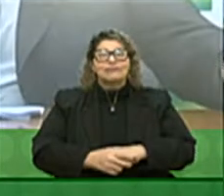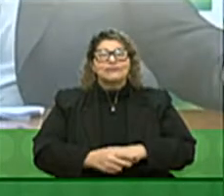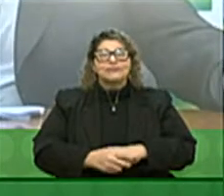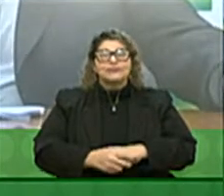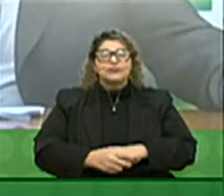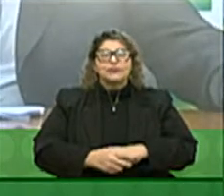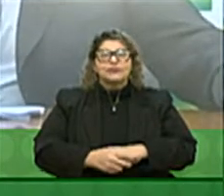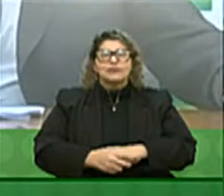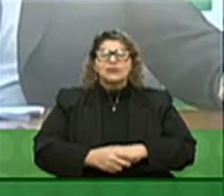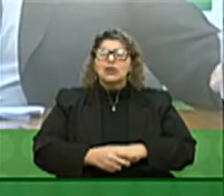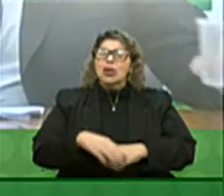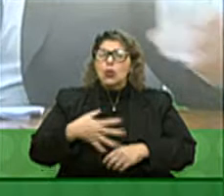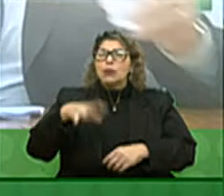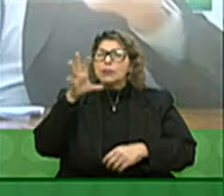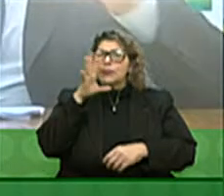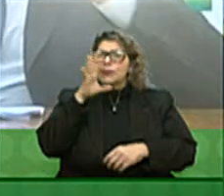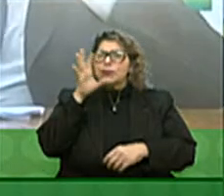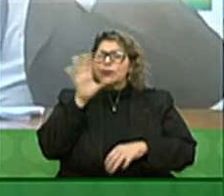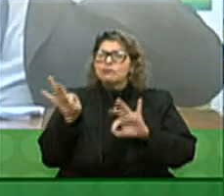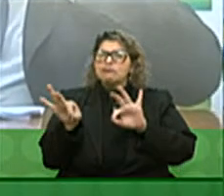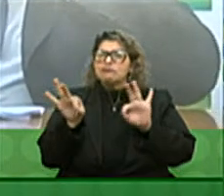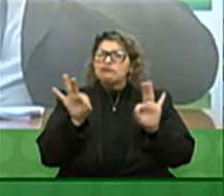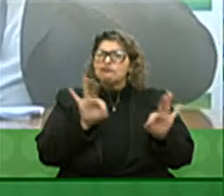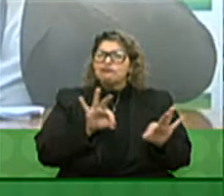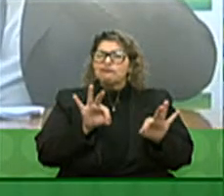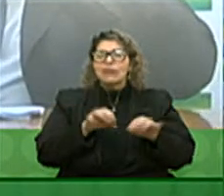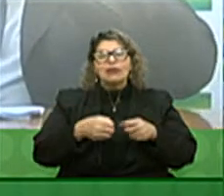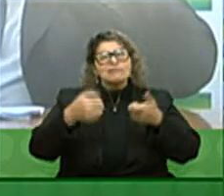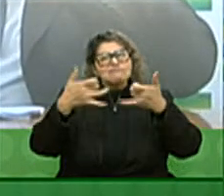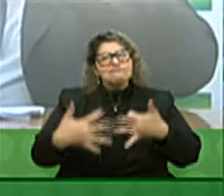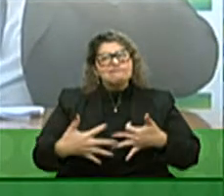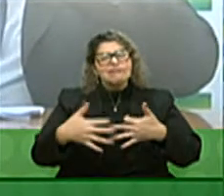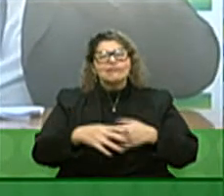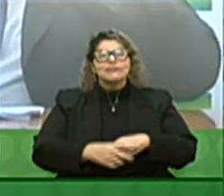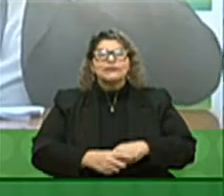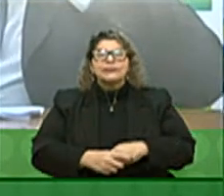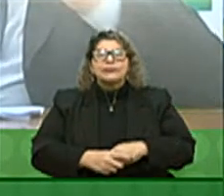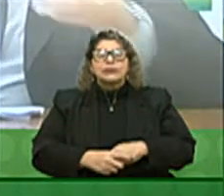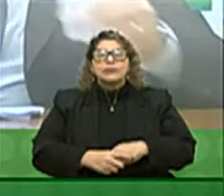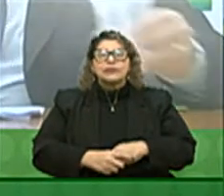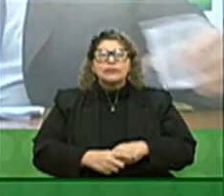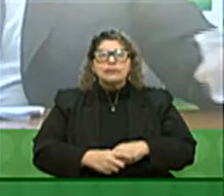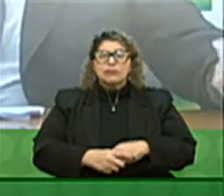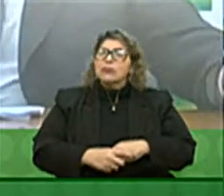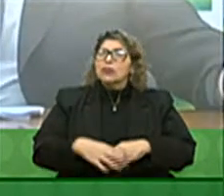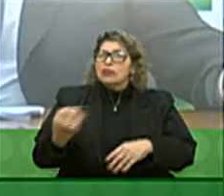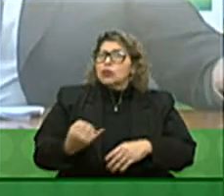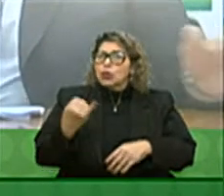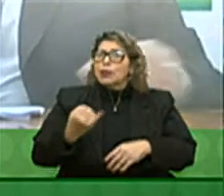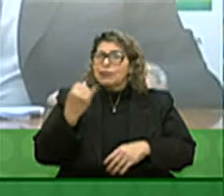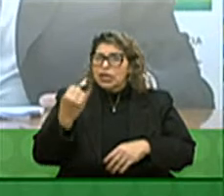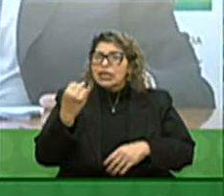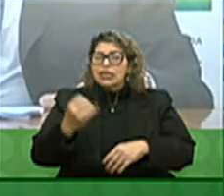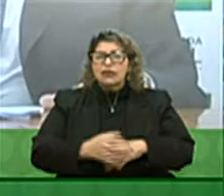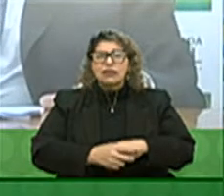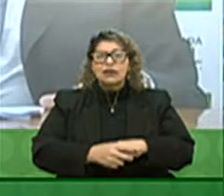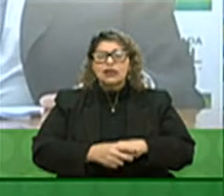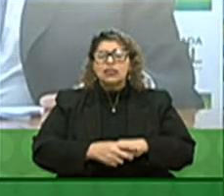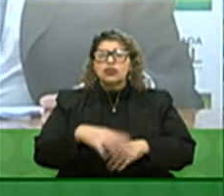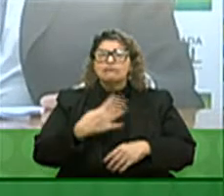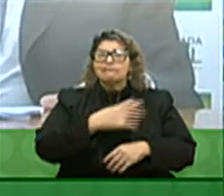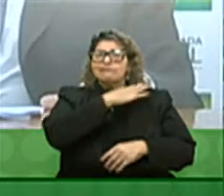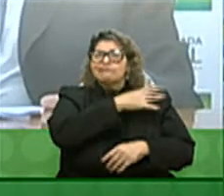eu acompanhei atentamente as suas palavras que são extremamente importantes general